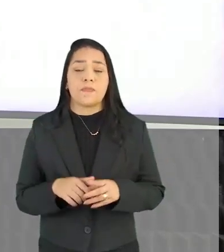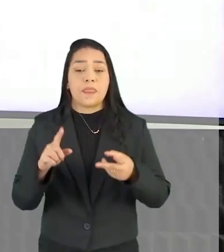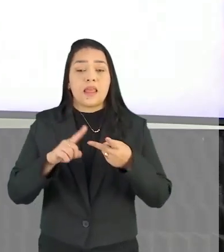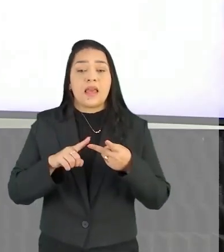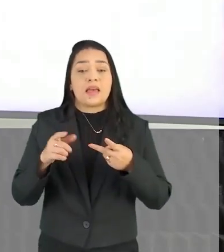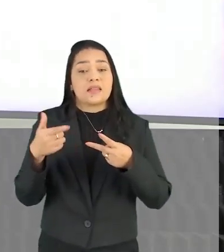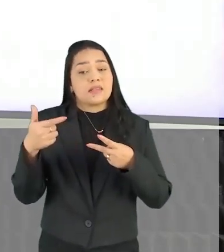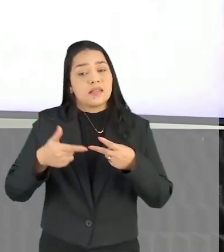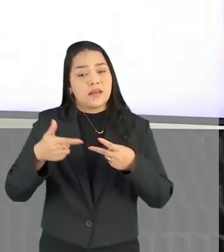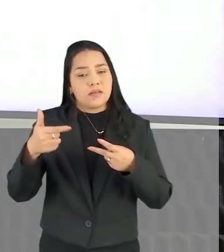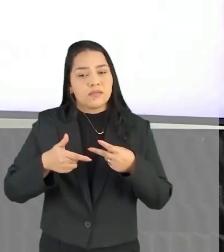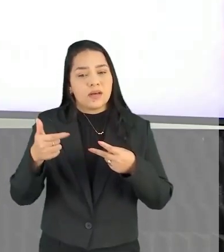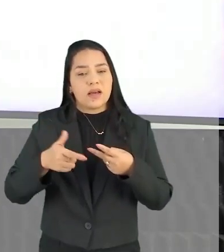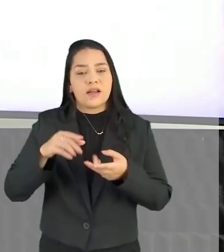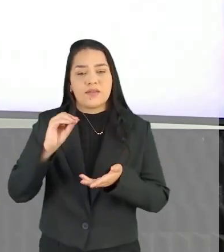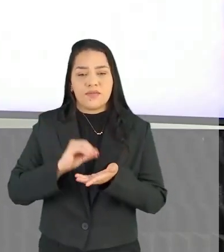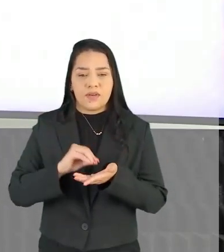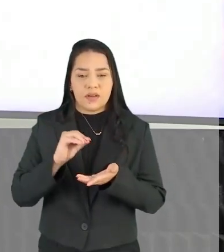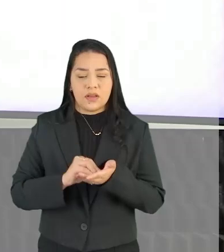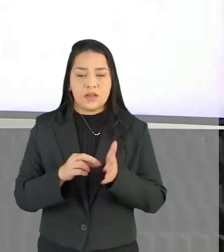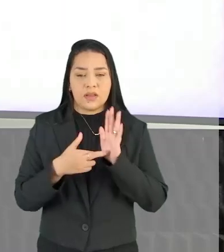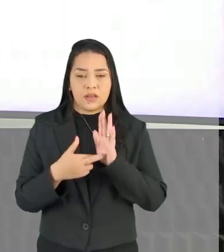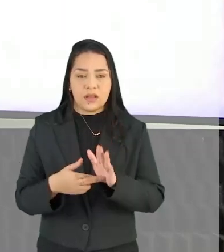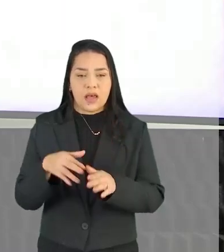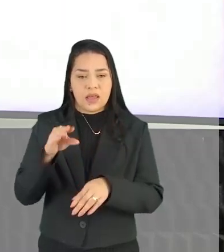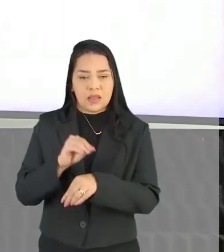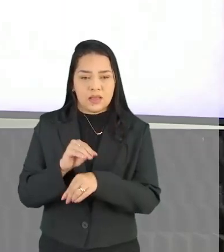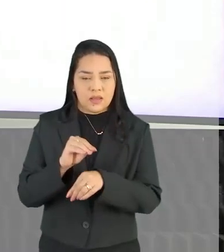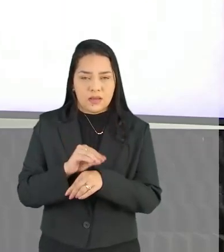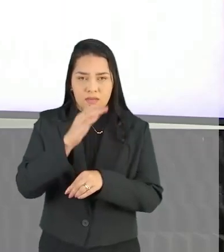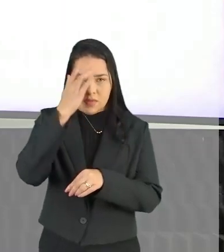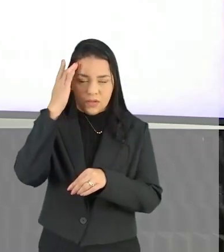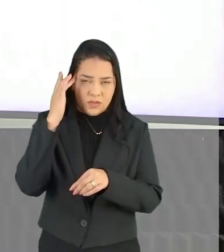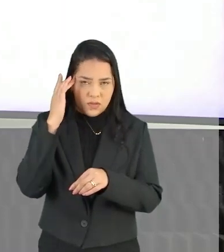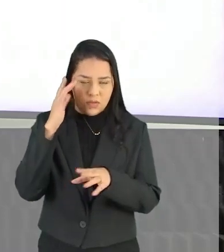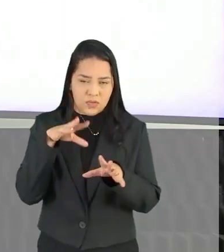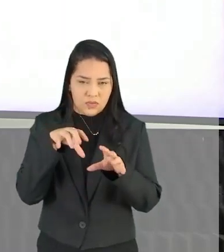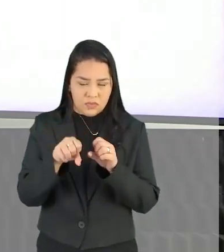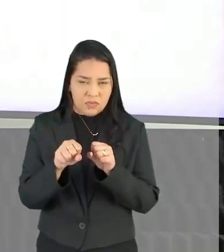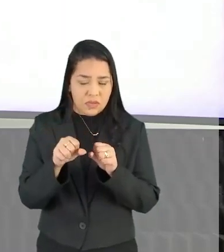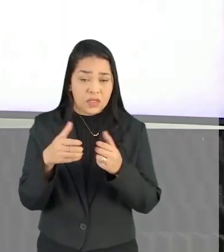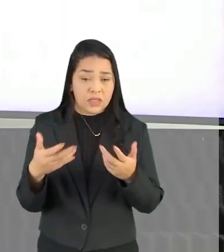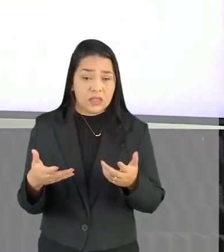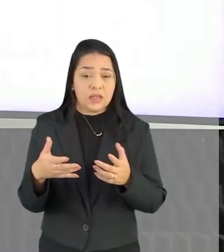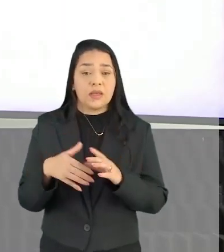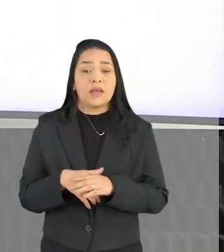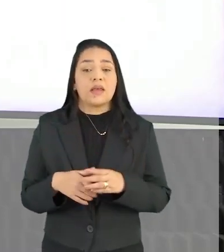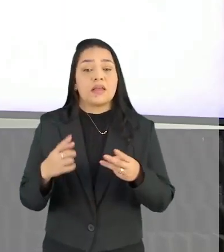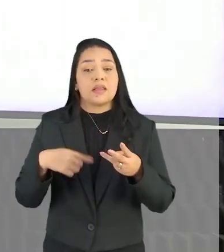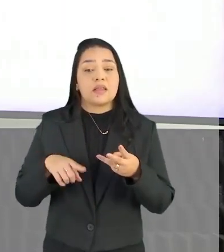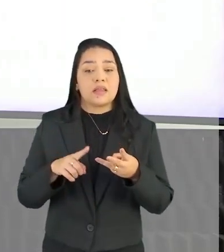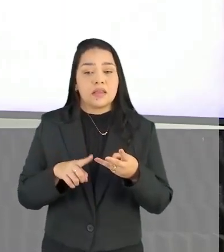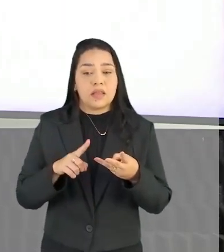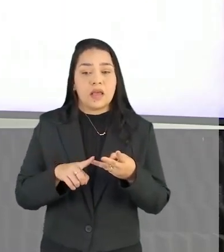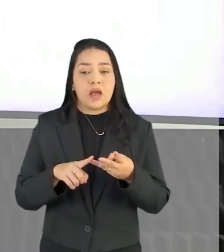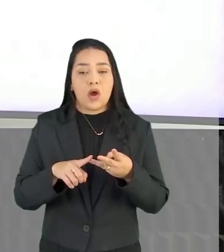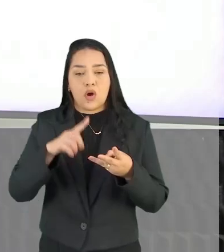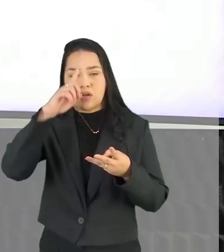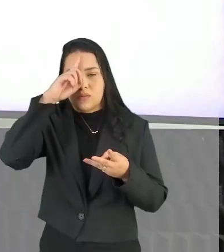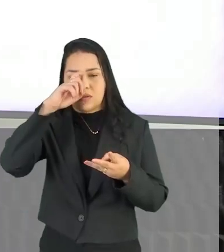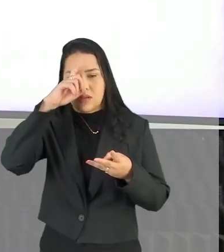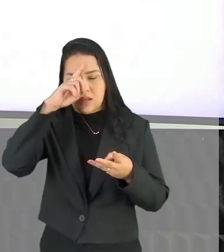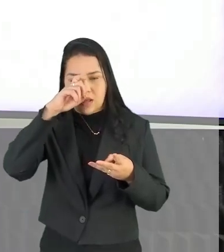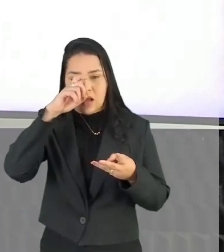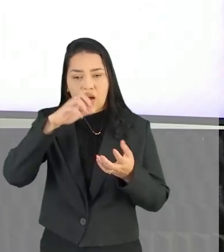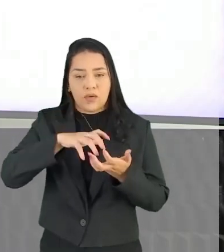secundária Carência de centros De referência Com atendimento Por especialistas E terciária Atendimento hospitalar